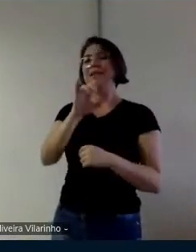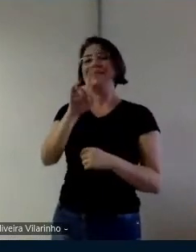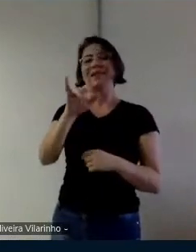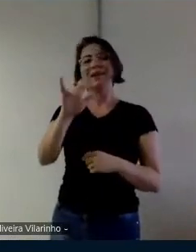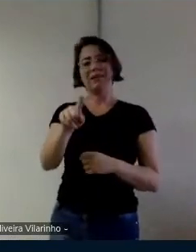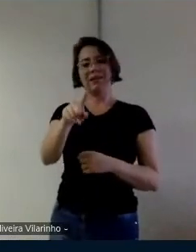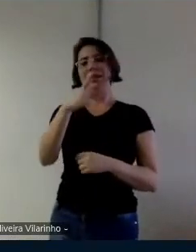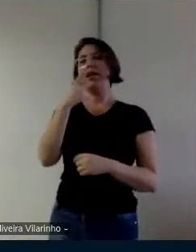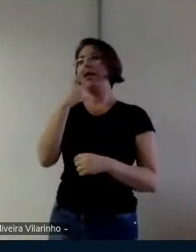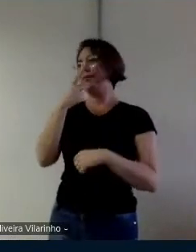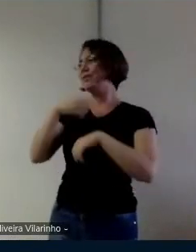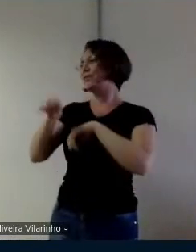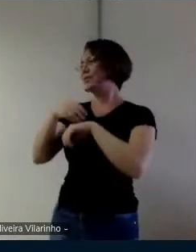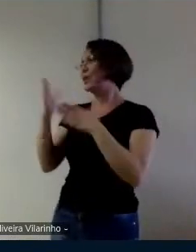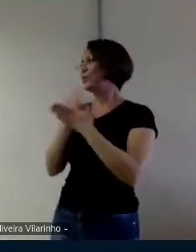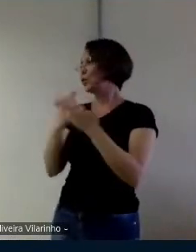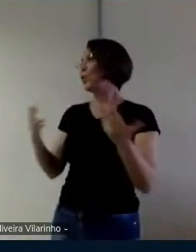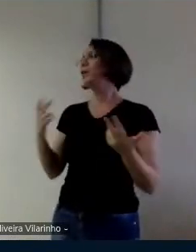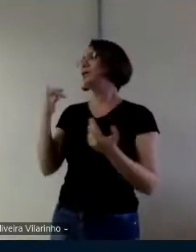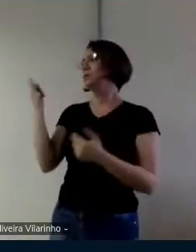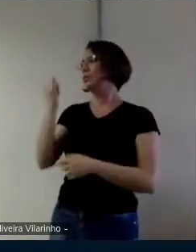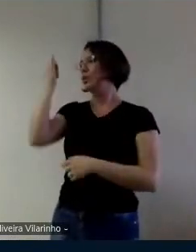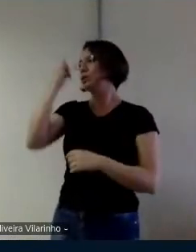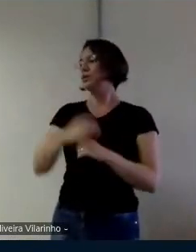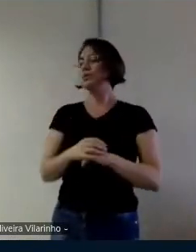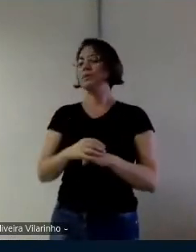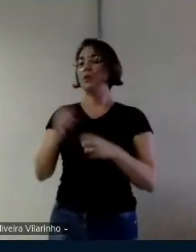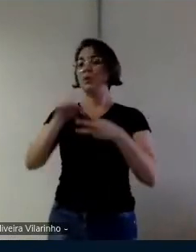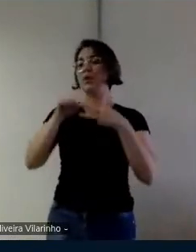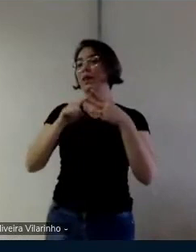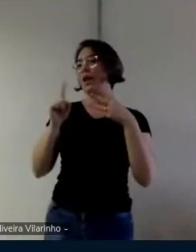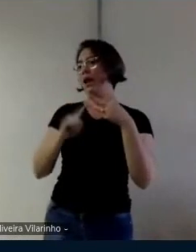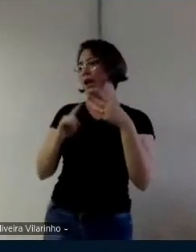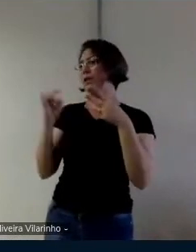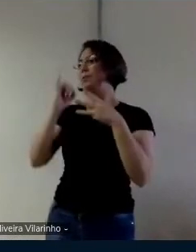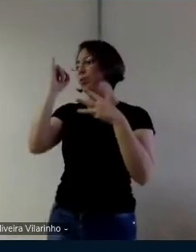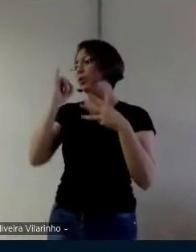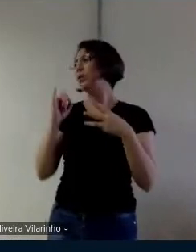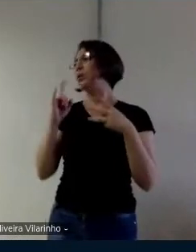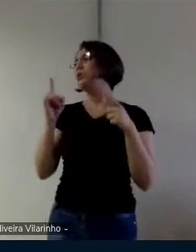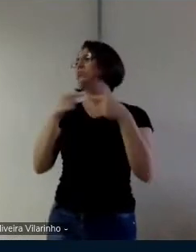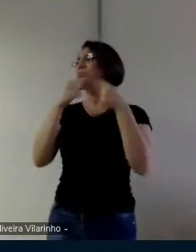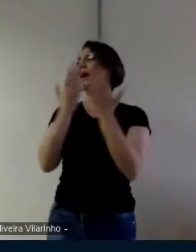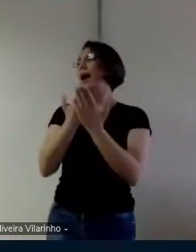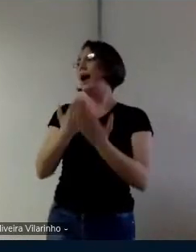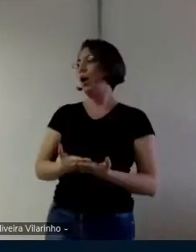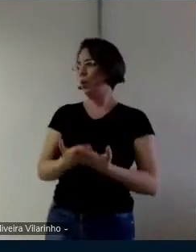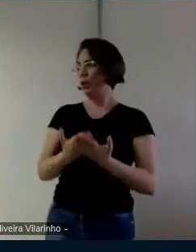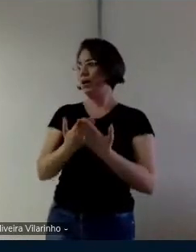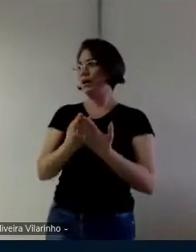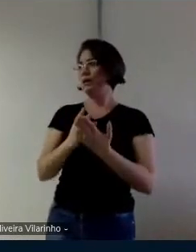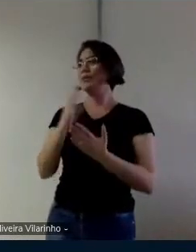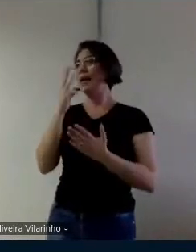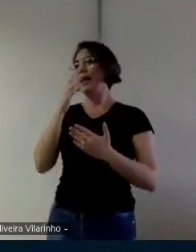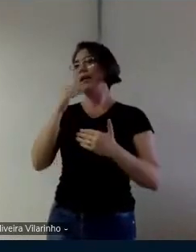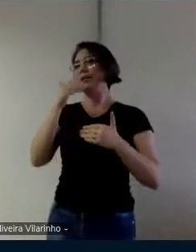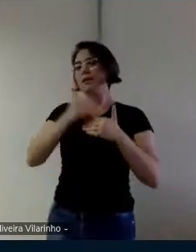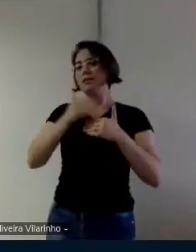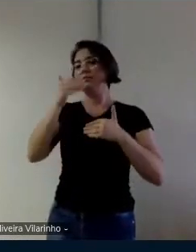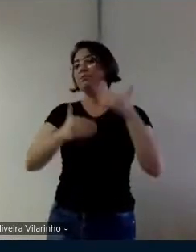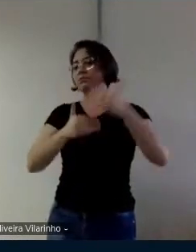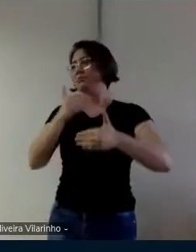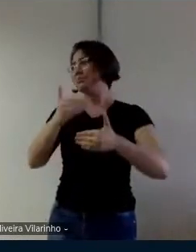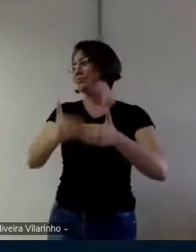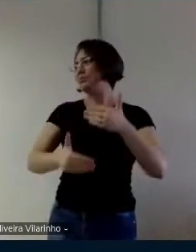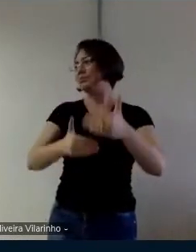interessantes eu acho que esses três passos que você utilizou pra aula são interessantes embora tenha de realmente